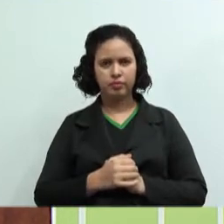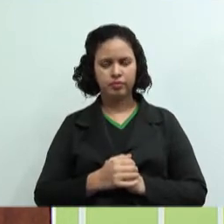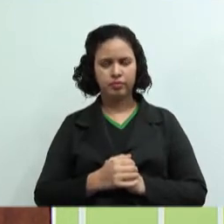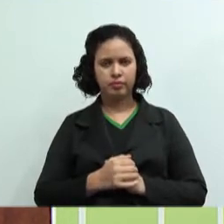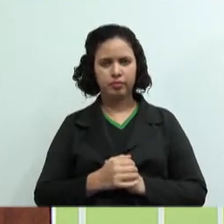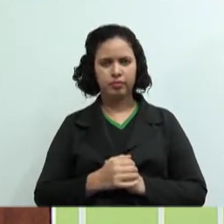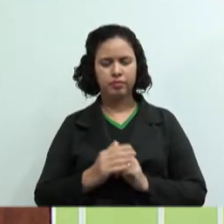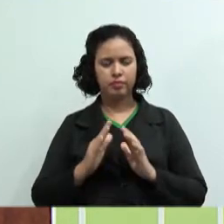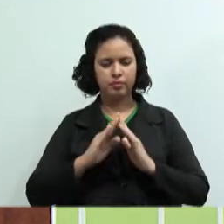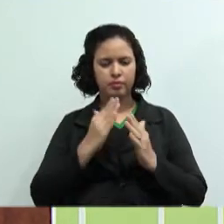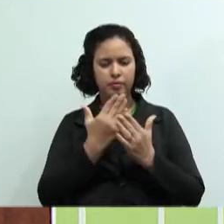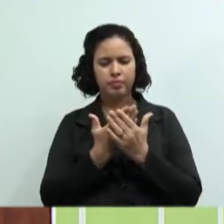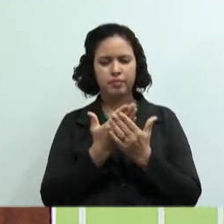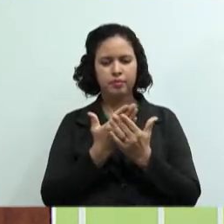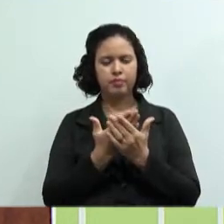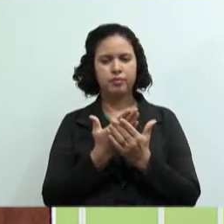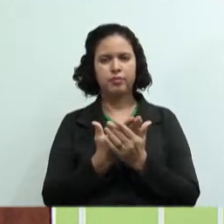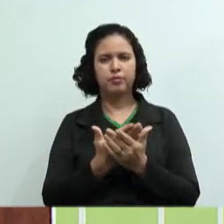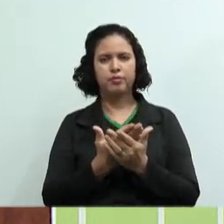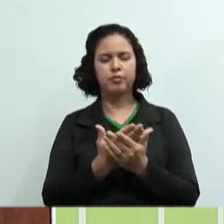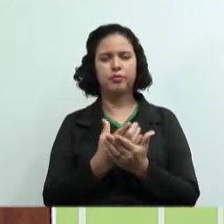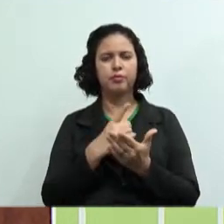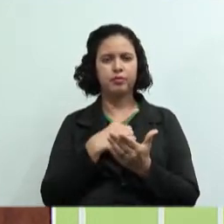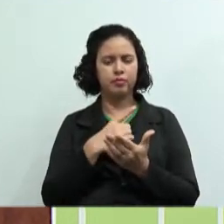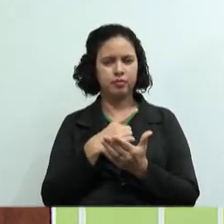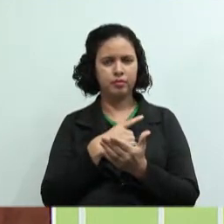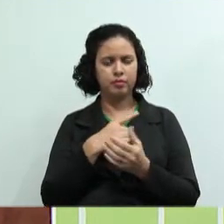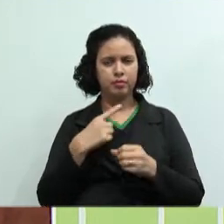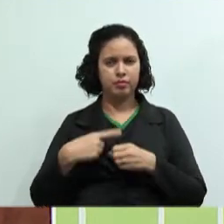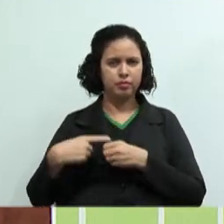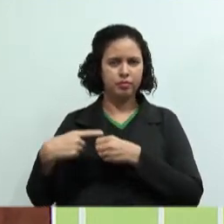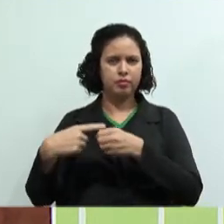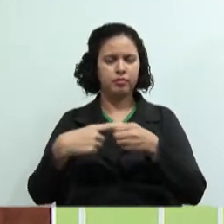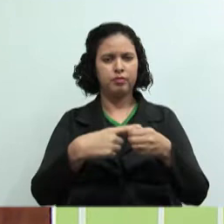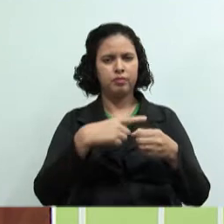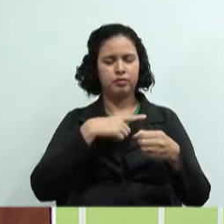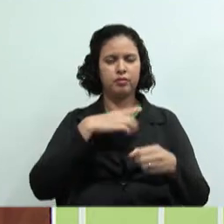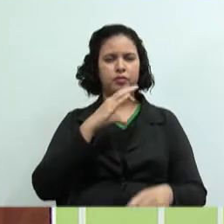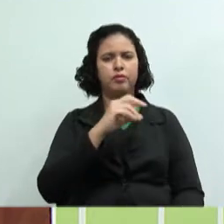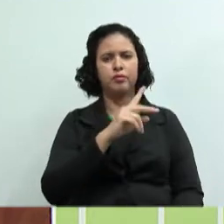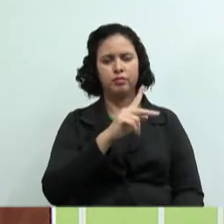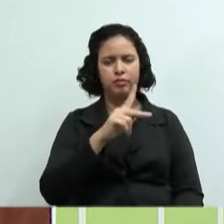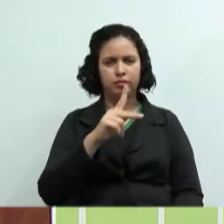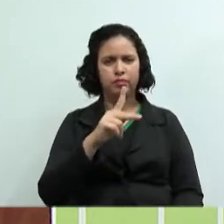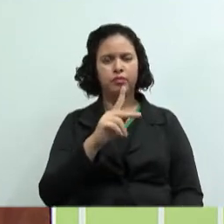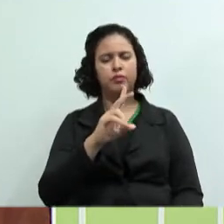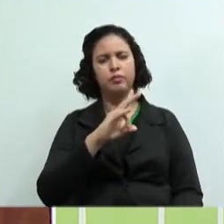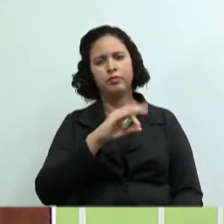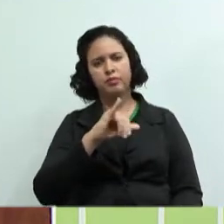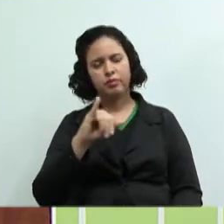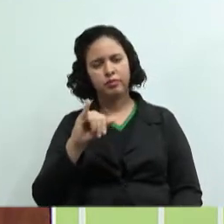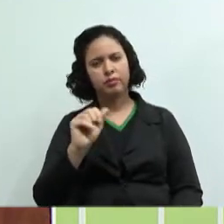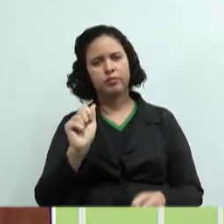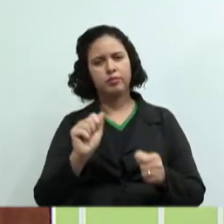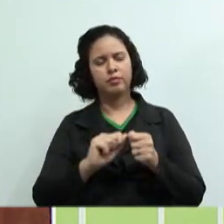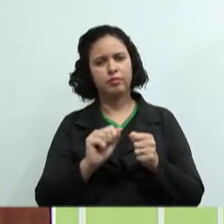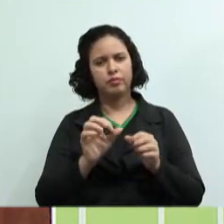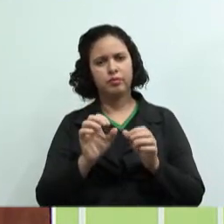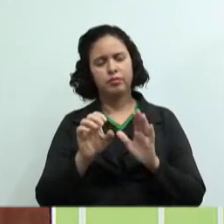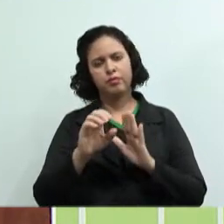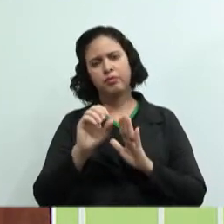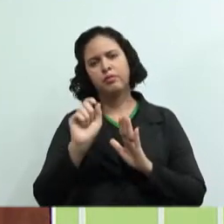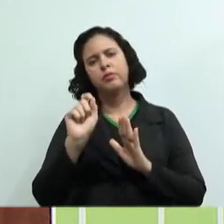Aquelas escolas que estão sediadas em município que tem cooperativa, vai elaborar o que? Vai elaborar um